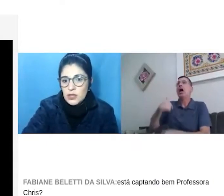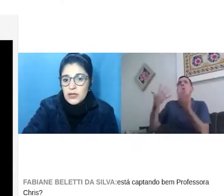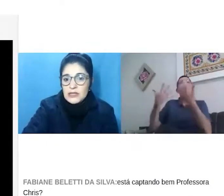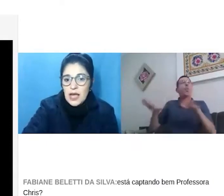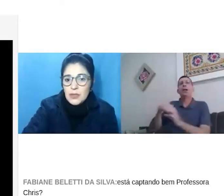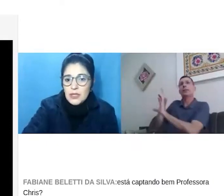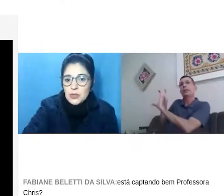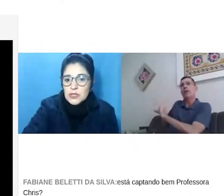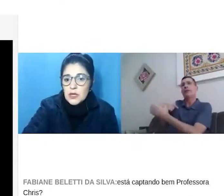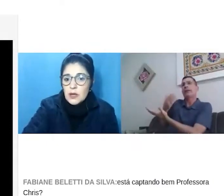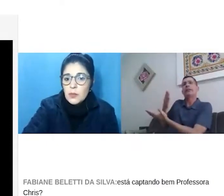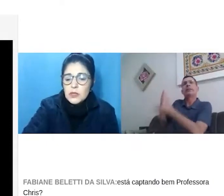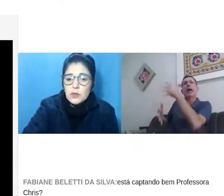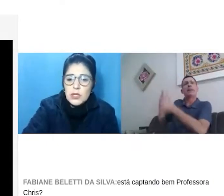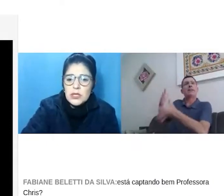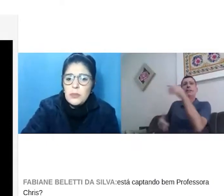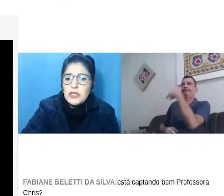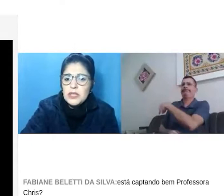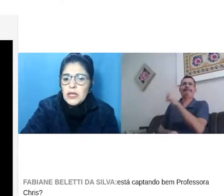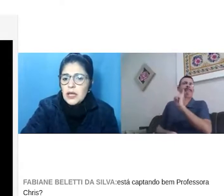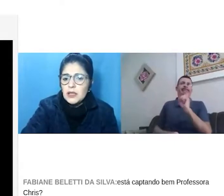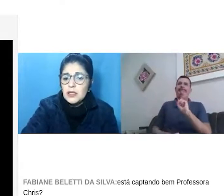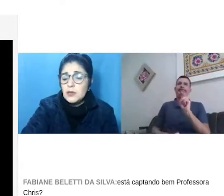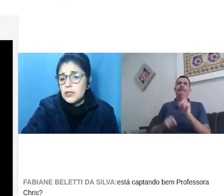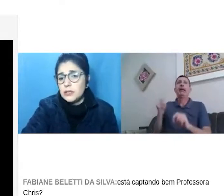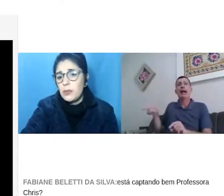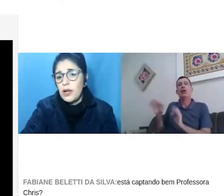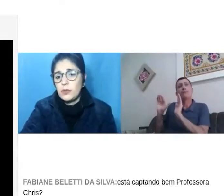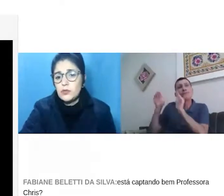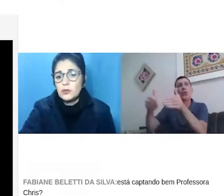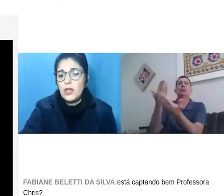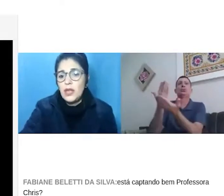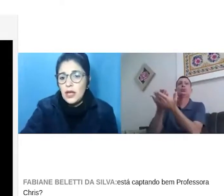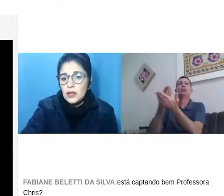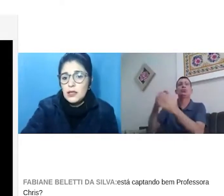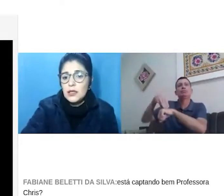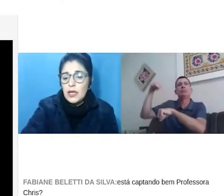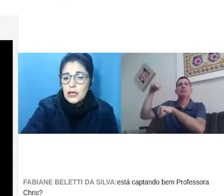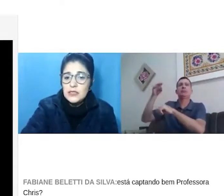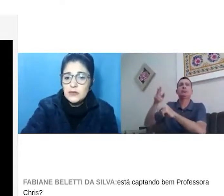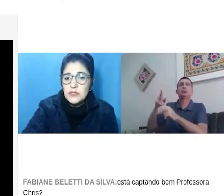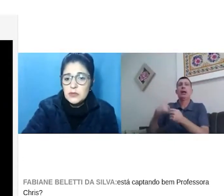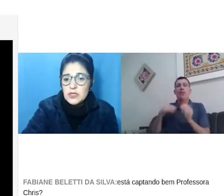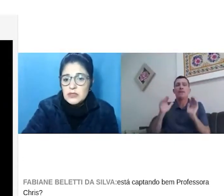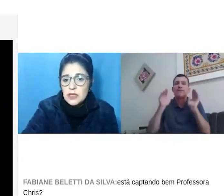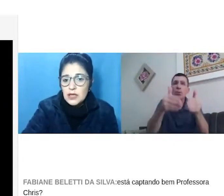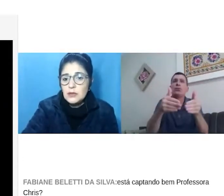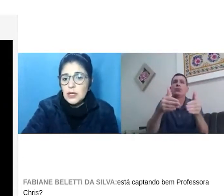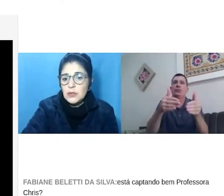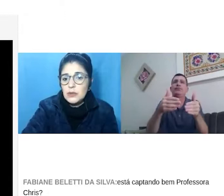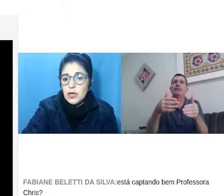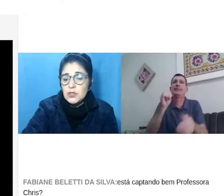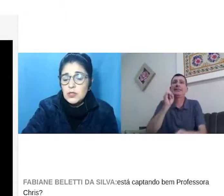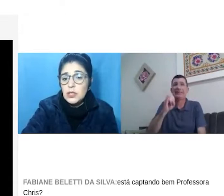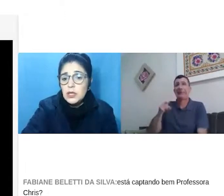turma que eu, ela sabe Libras. Mas eu não queria depender dela. Eu não queria atrapalhar o estudo dela. Que ela estava fazendo mestrado